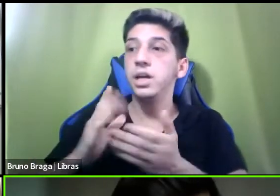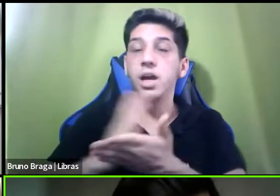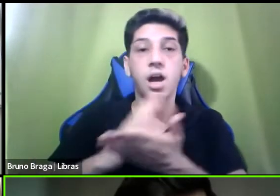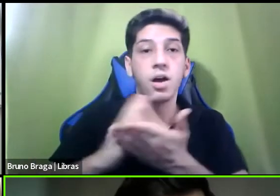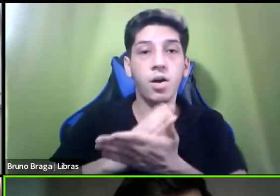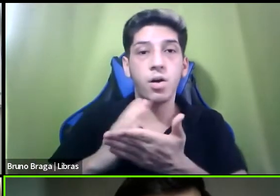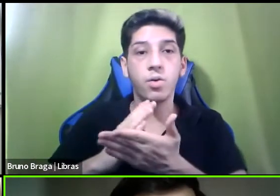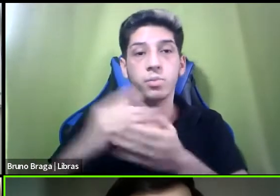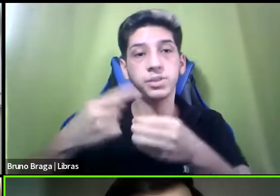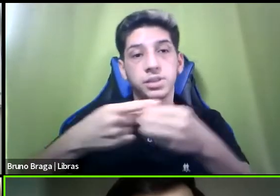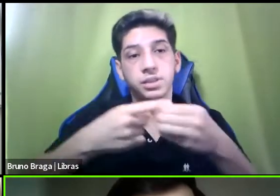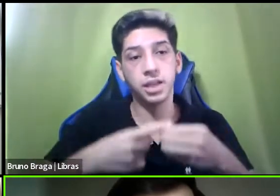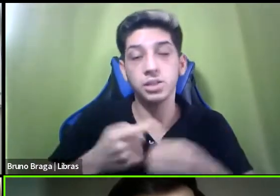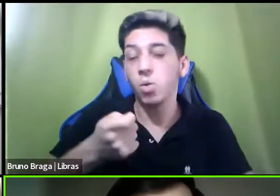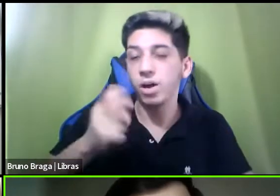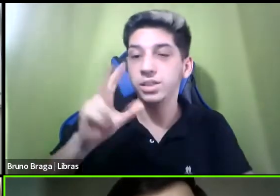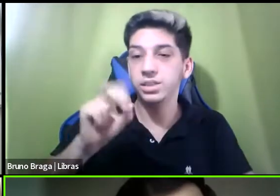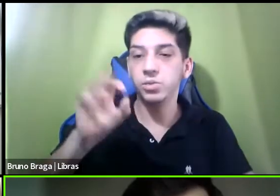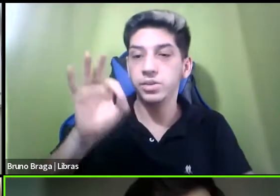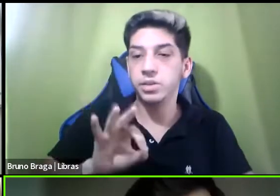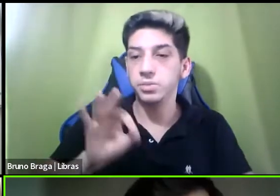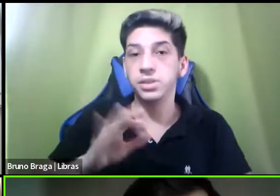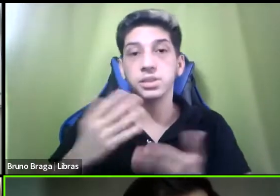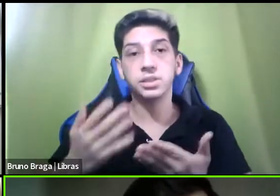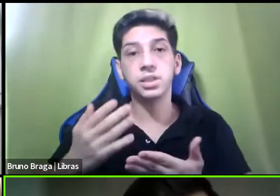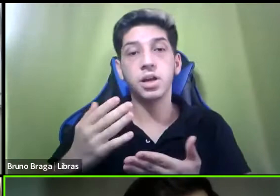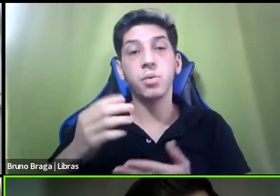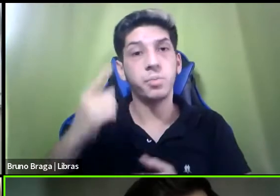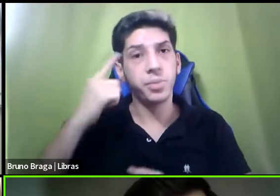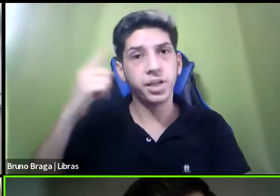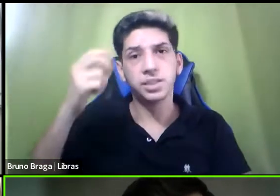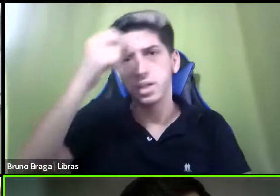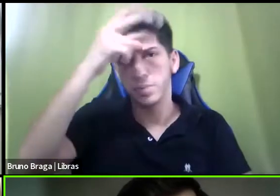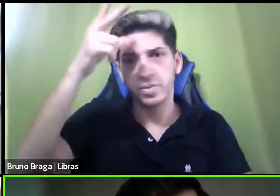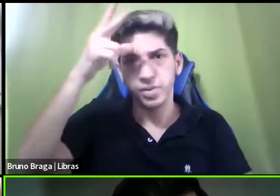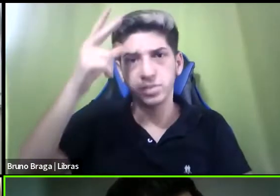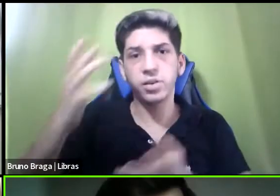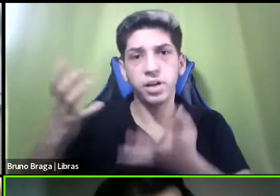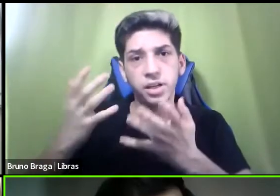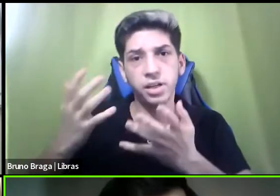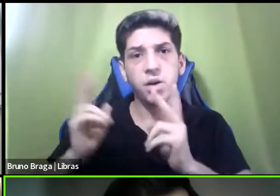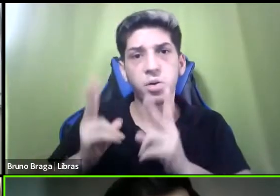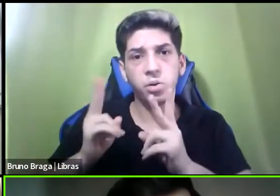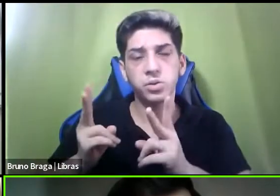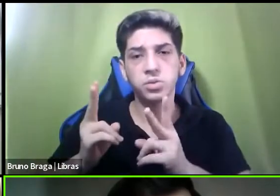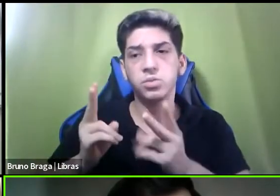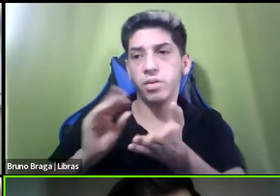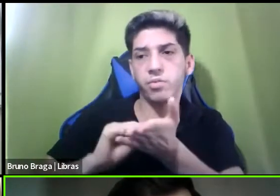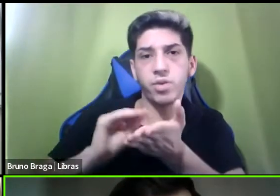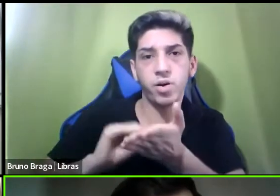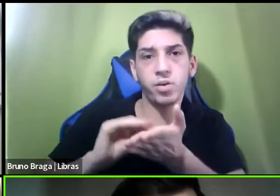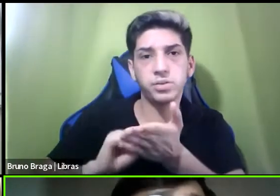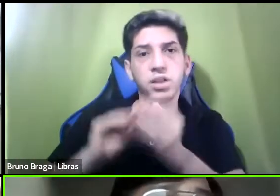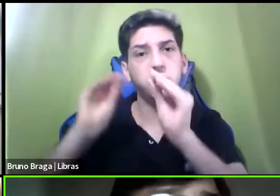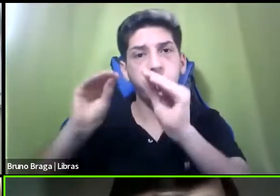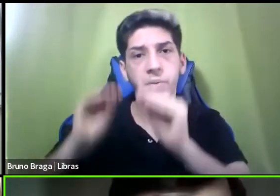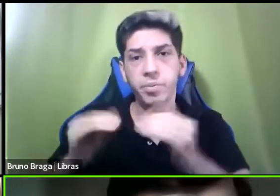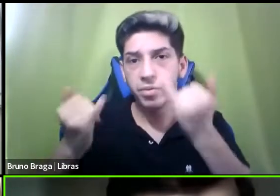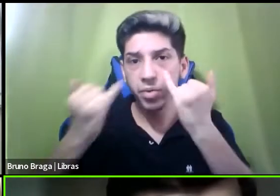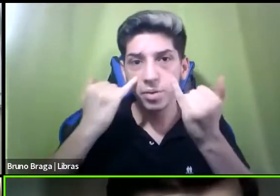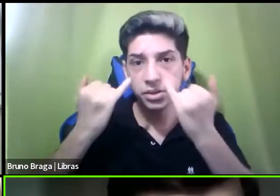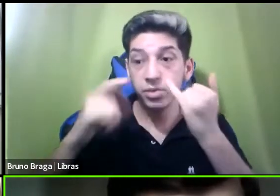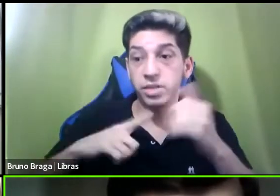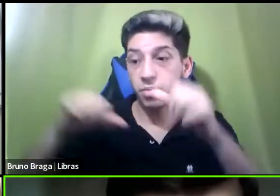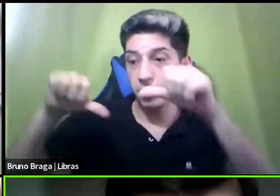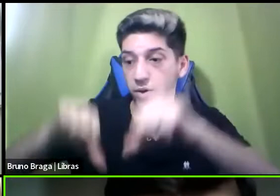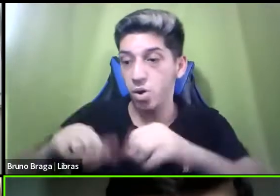% então assim as prefeituras preferem manter essa subnotificação que se agravou no momento da pandemia e realizar